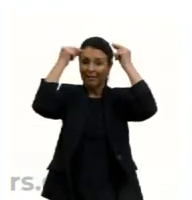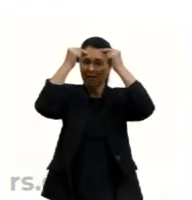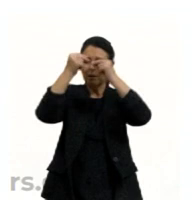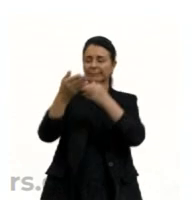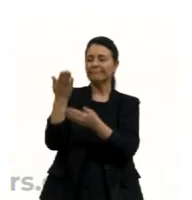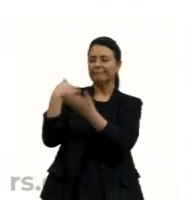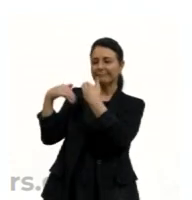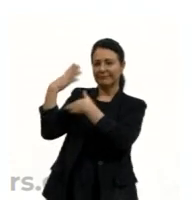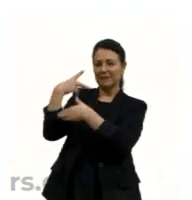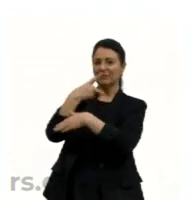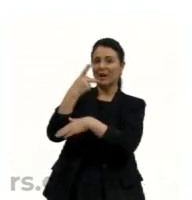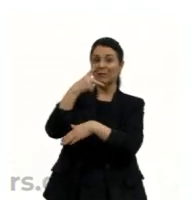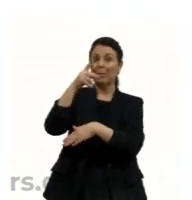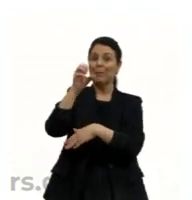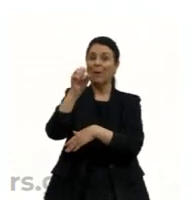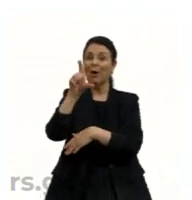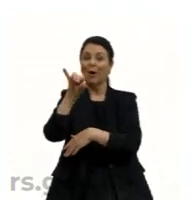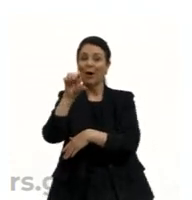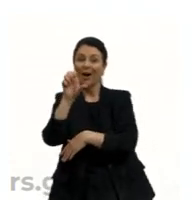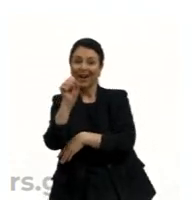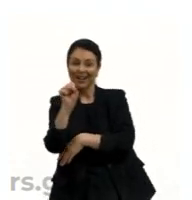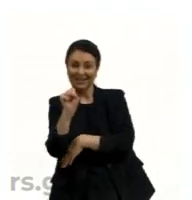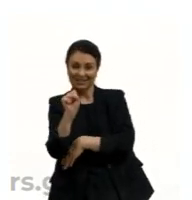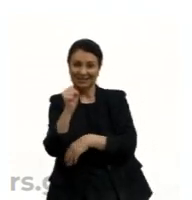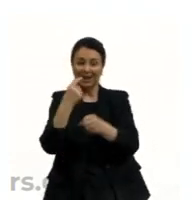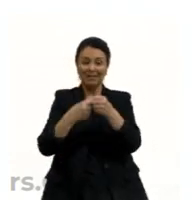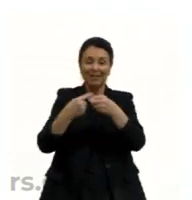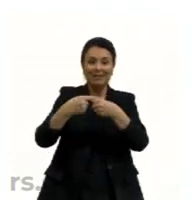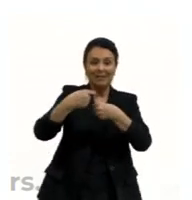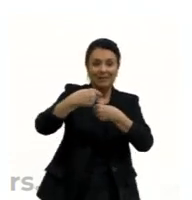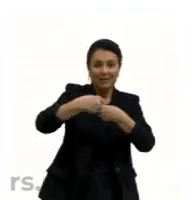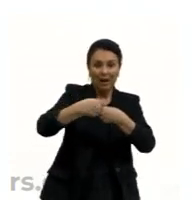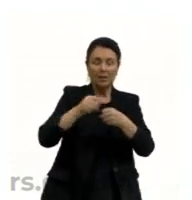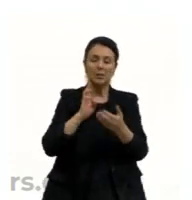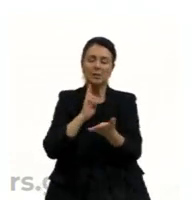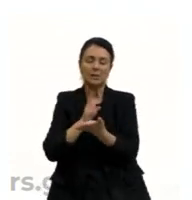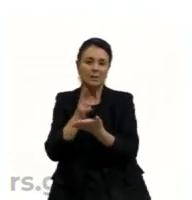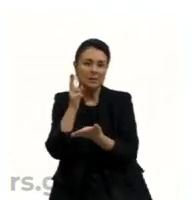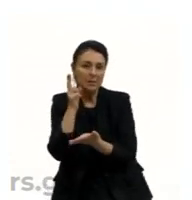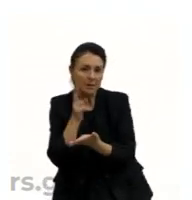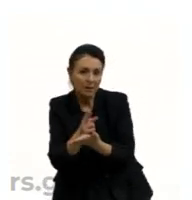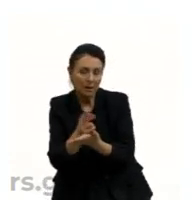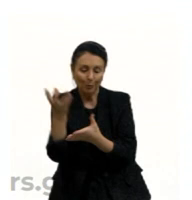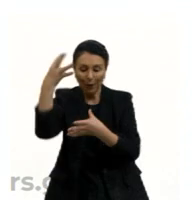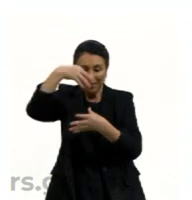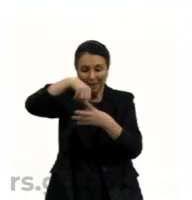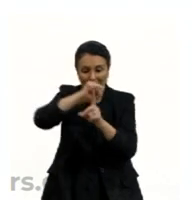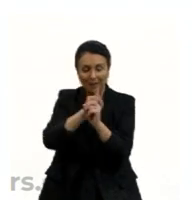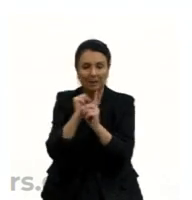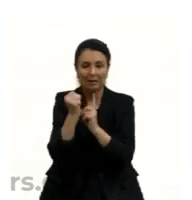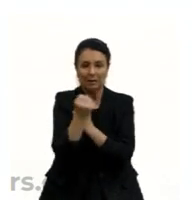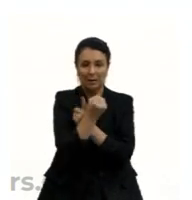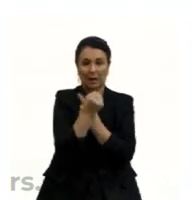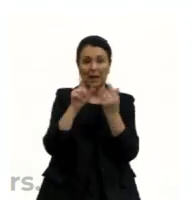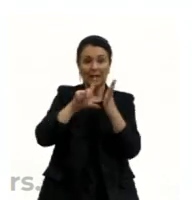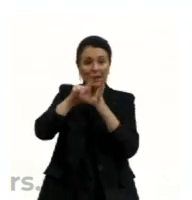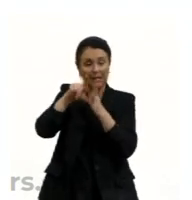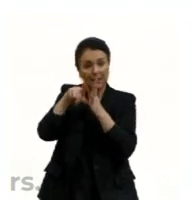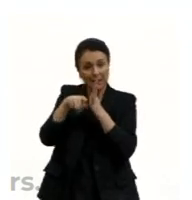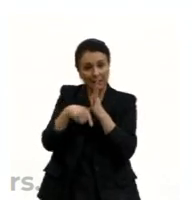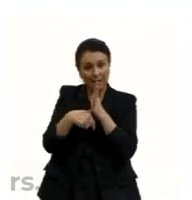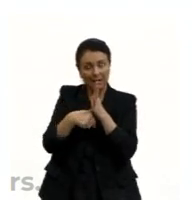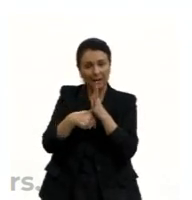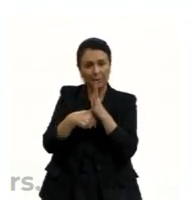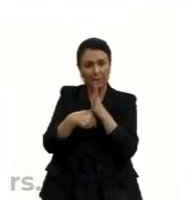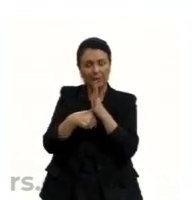falavam na cidade, Aristóteles vai falar muito nisso, sempre voltado ao social. Depois também, então,